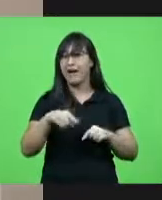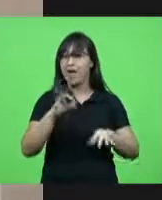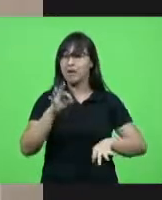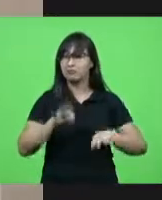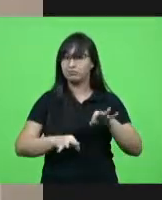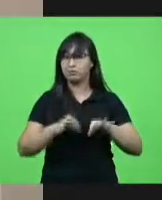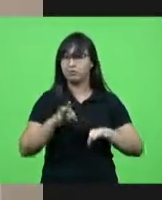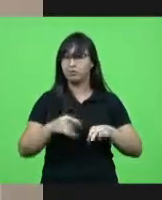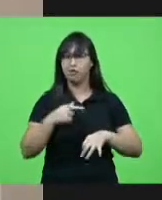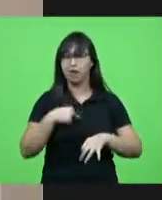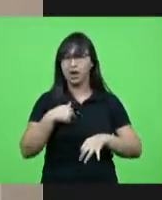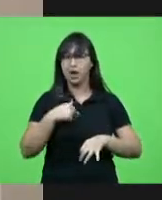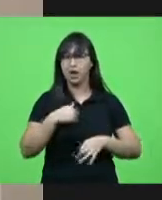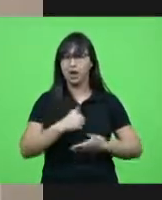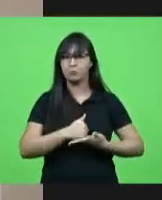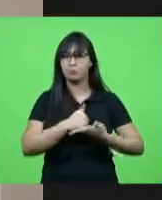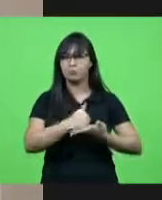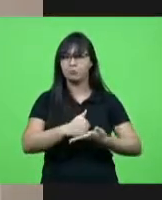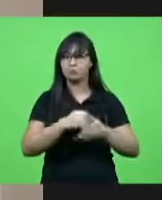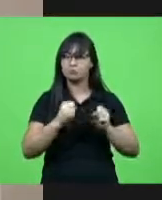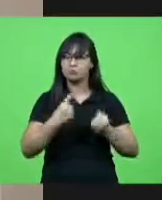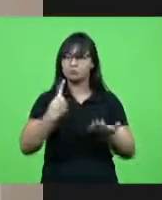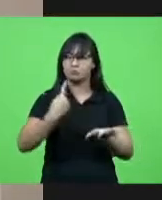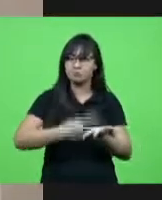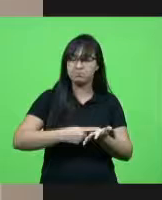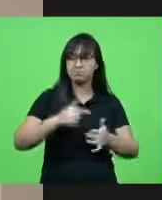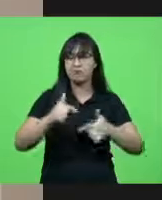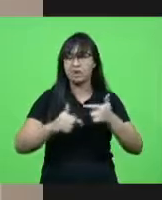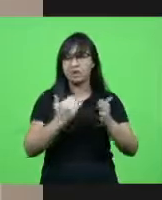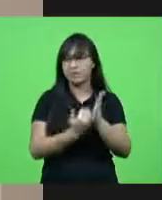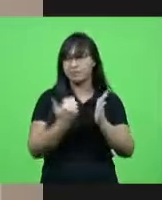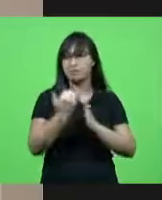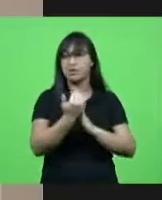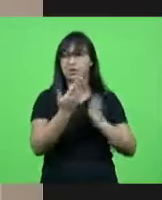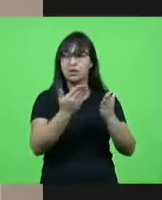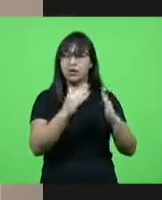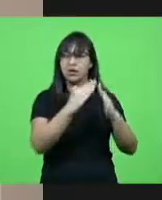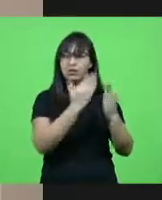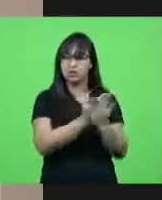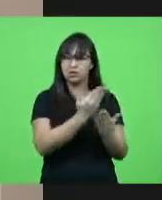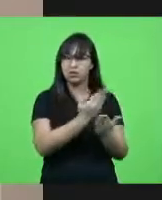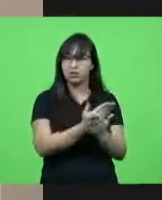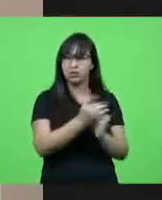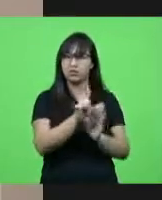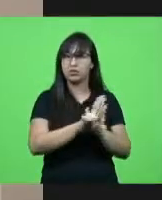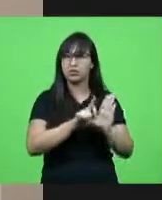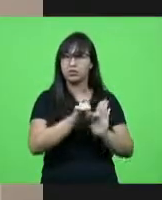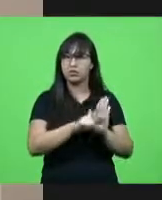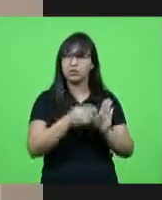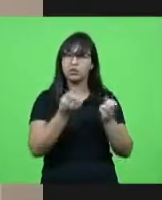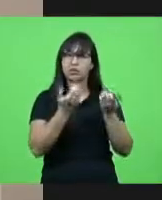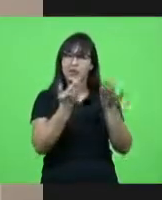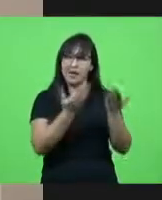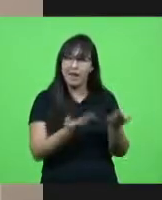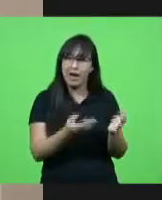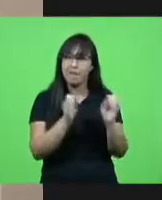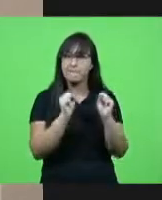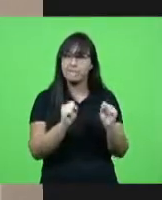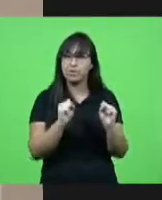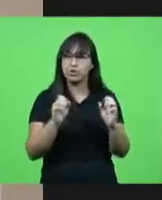eu estou comprometida a trabalhar ainda mais para que a escola do legislativo seja um instrumento cada vez maior de